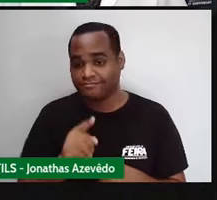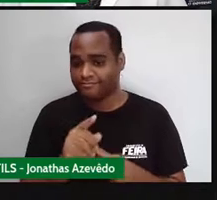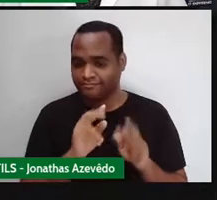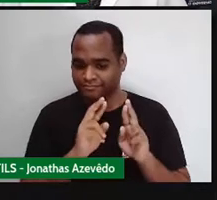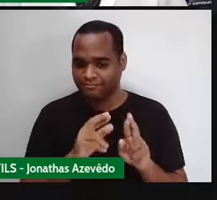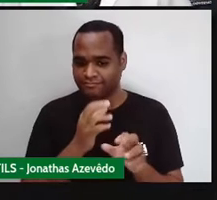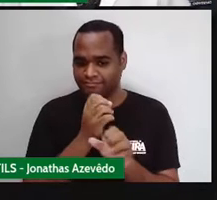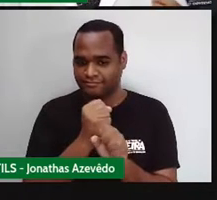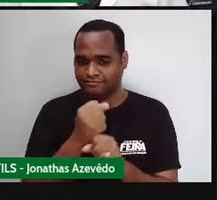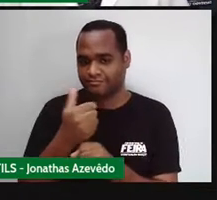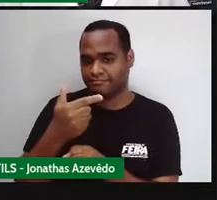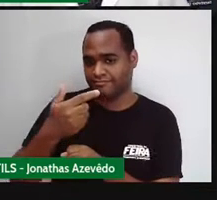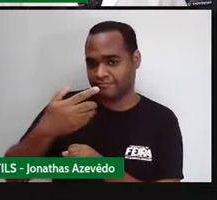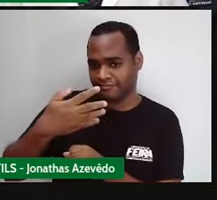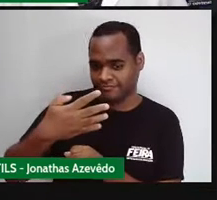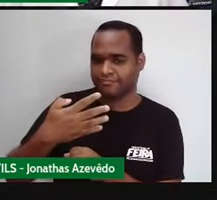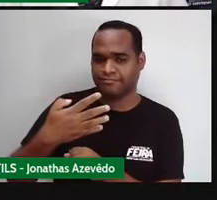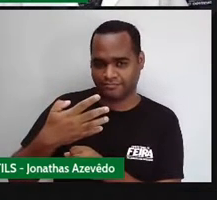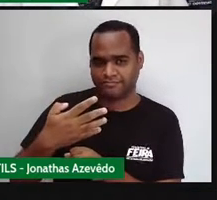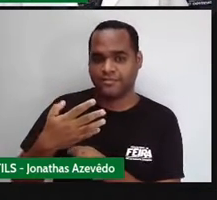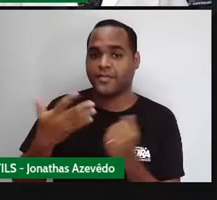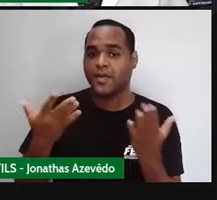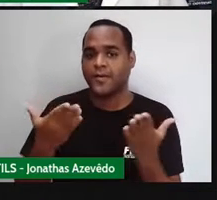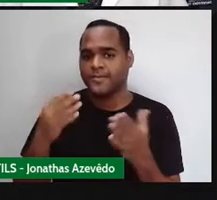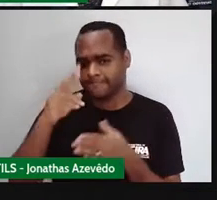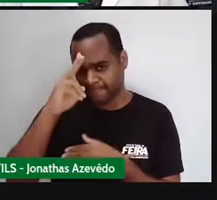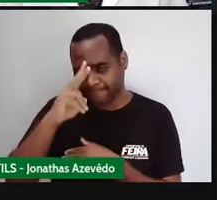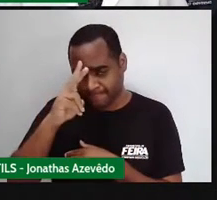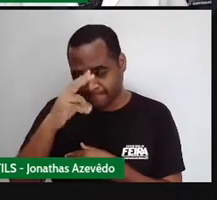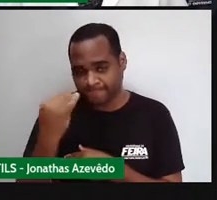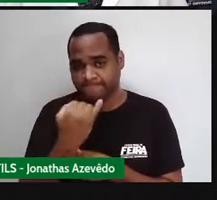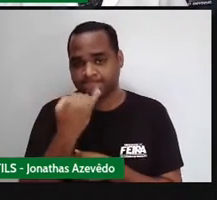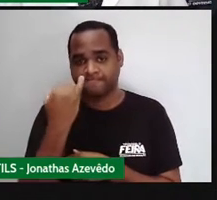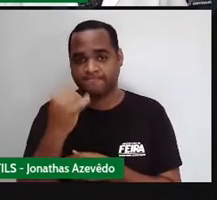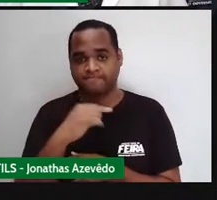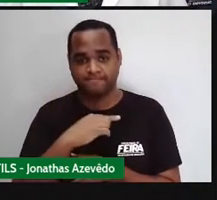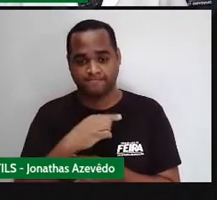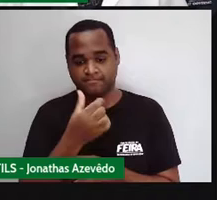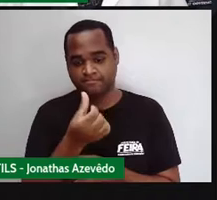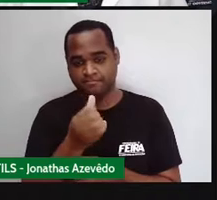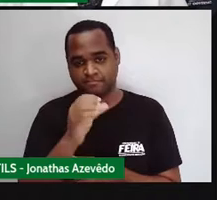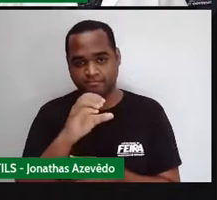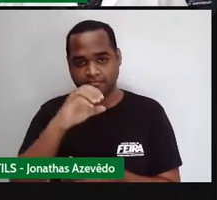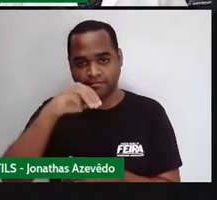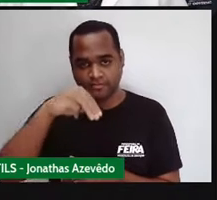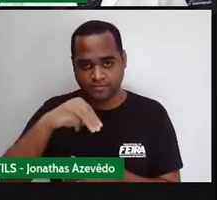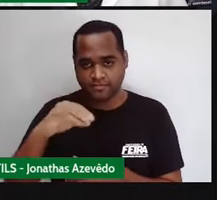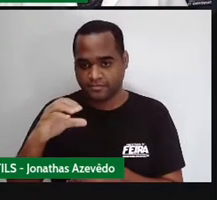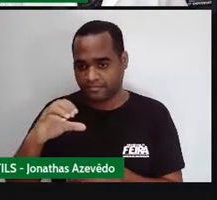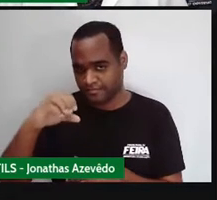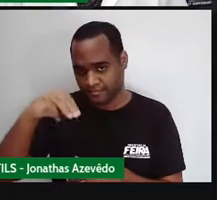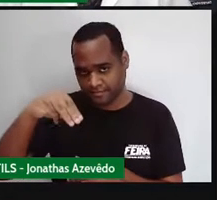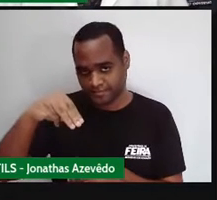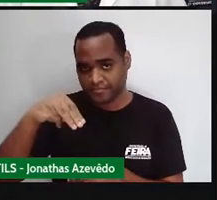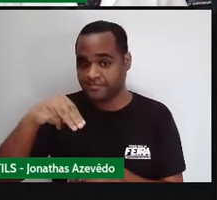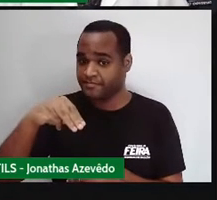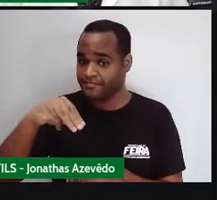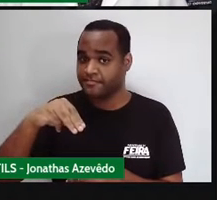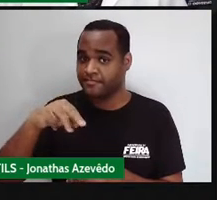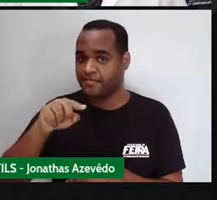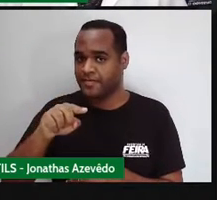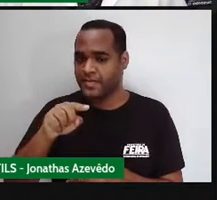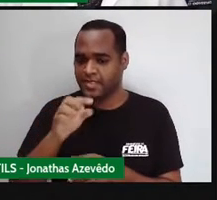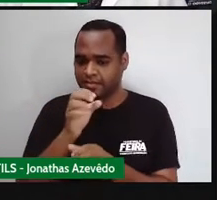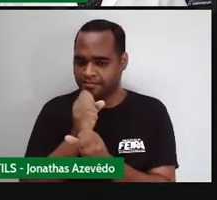vinte e quatro. Agora lembre-se, né? As unidades aqui são centímetro e centímetro, tá? Então, quando